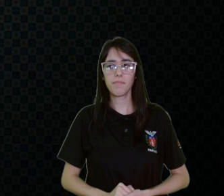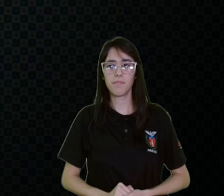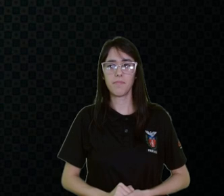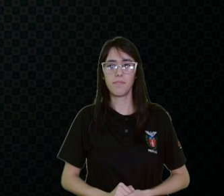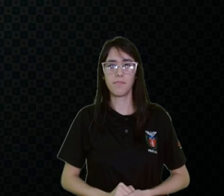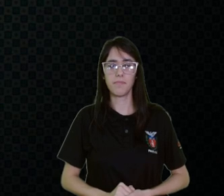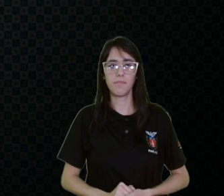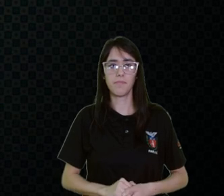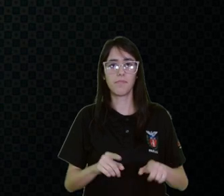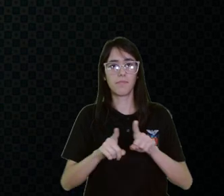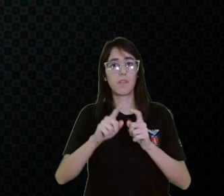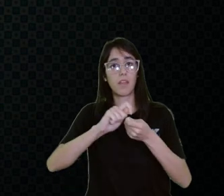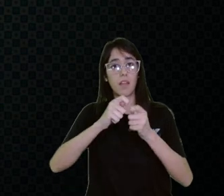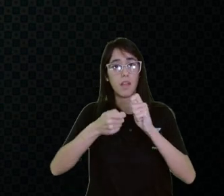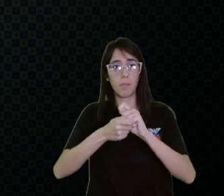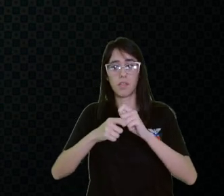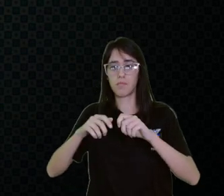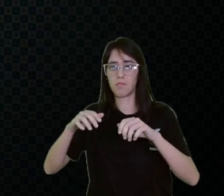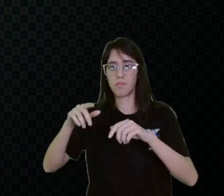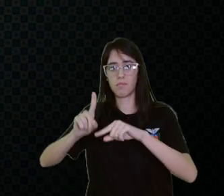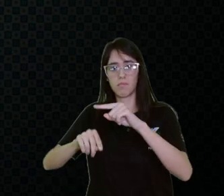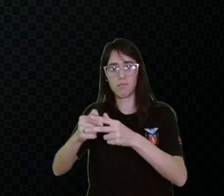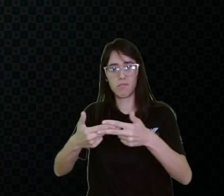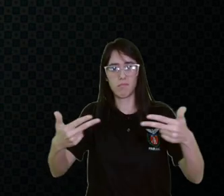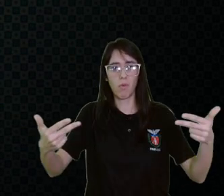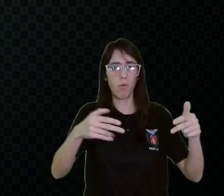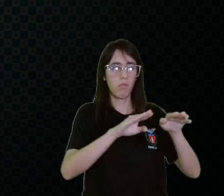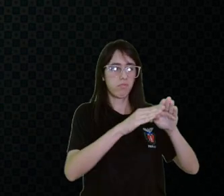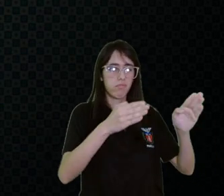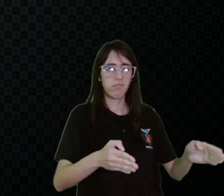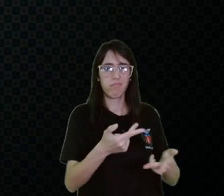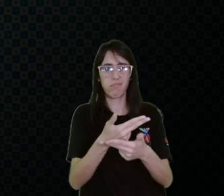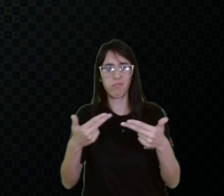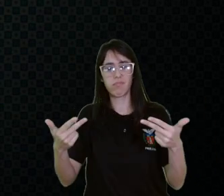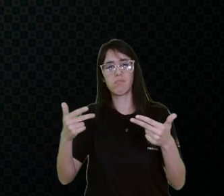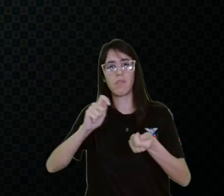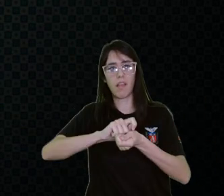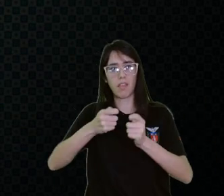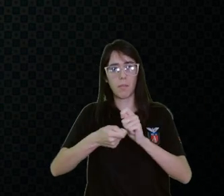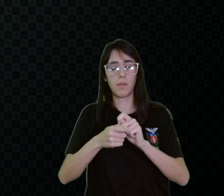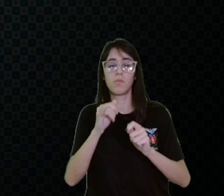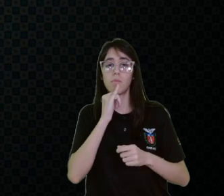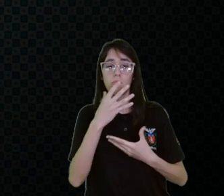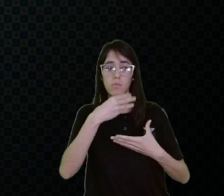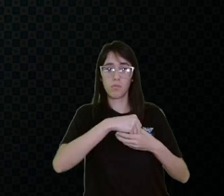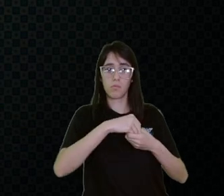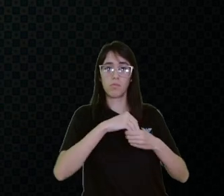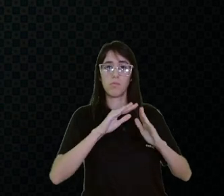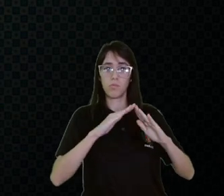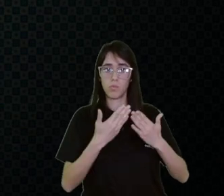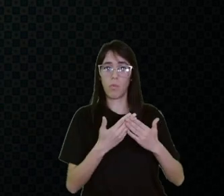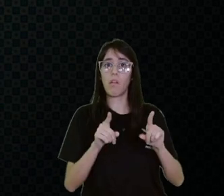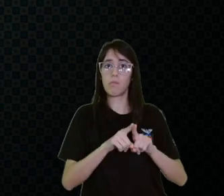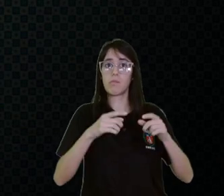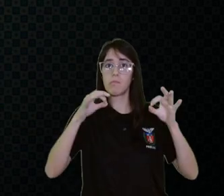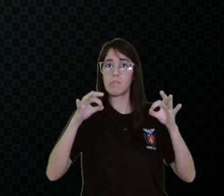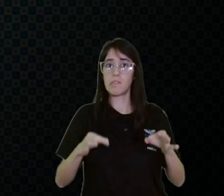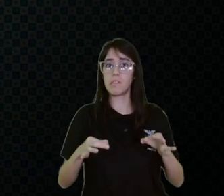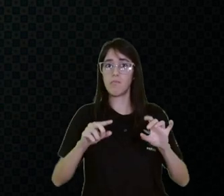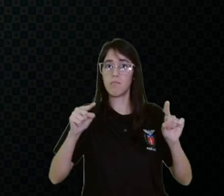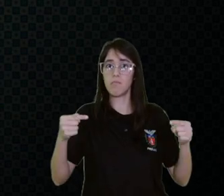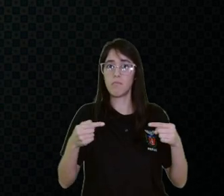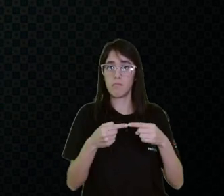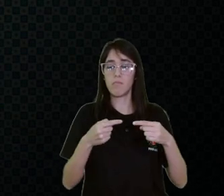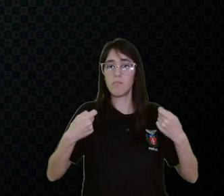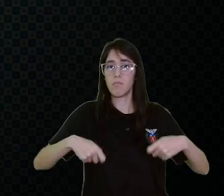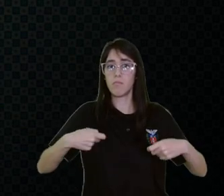Adaptação do imobiliário, então a gente tem aqui o imobiliário escolar adequado, que